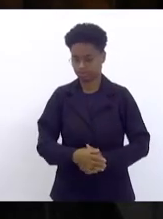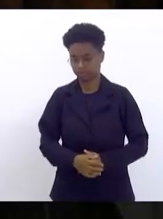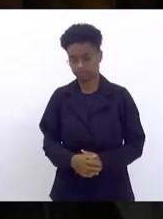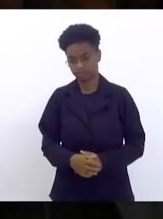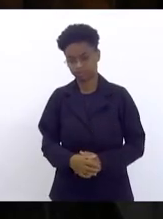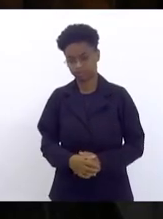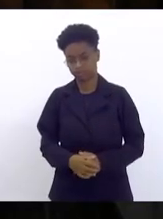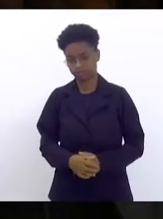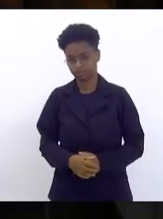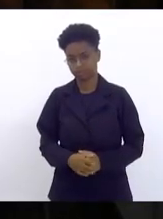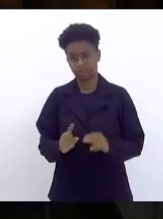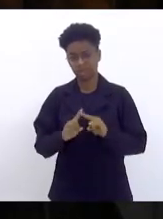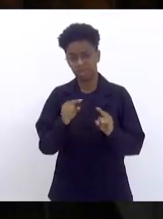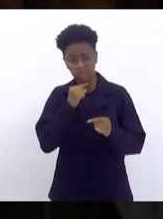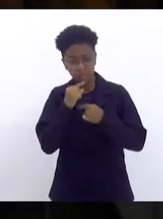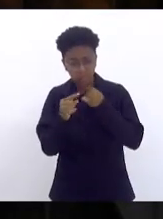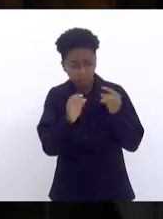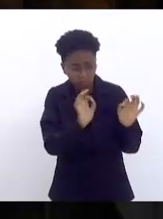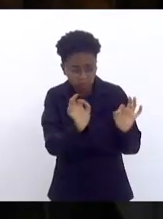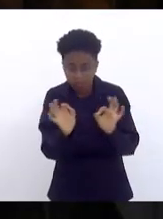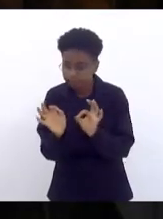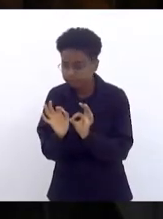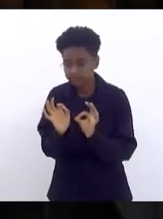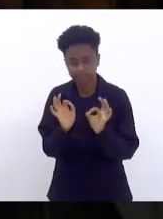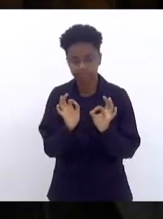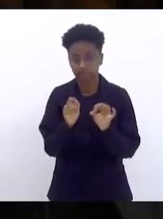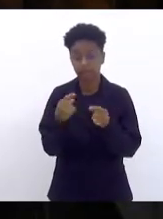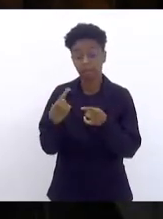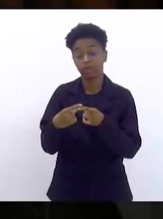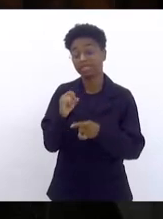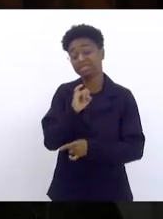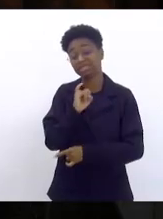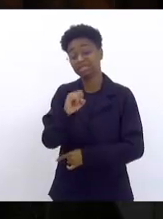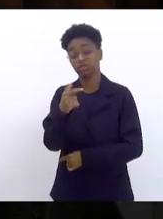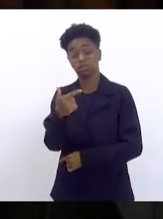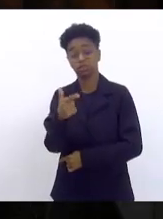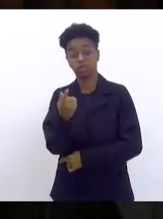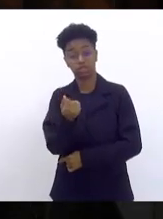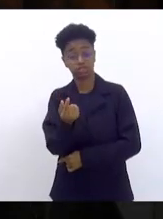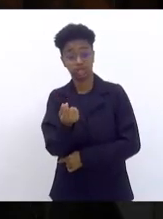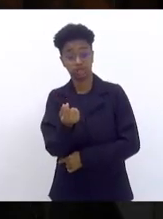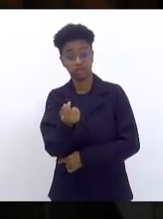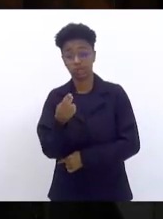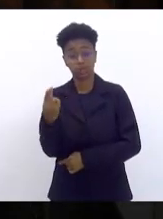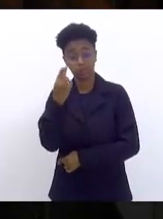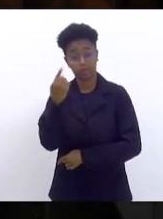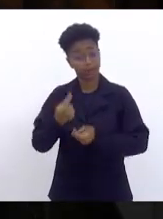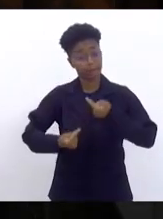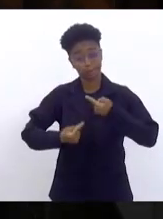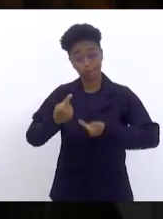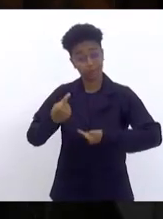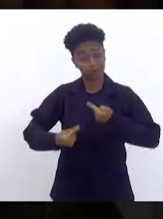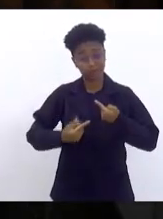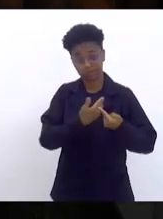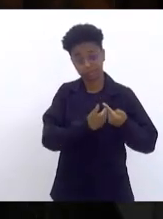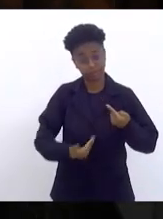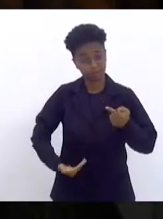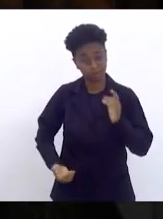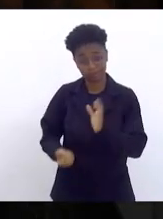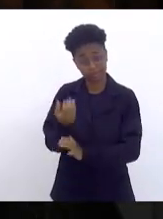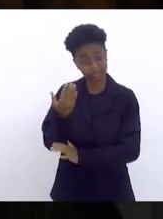ninguém tem dúvida. Porque sem recursos não tem políticas públicas